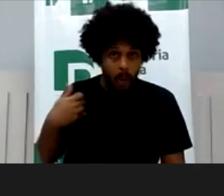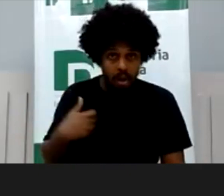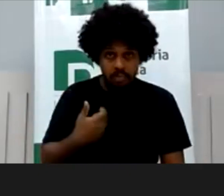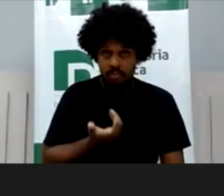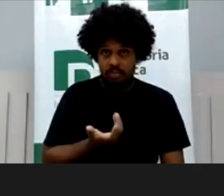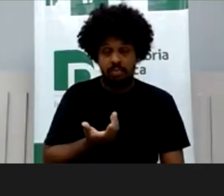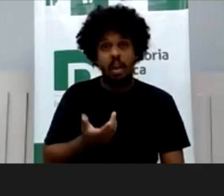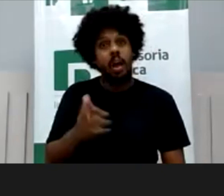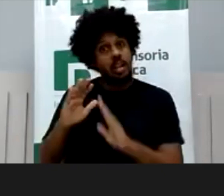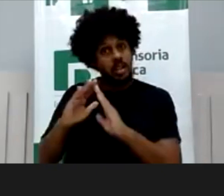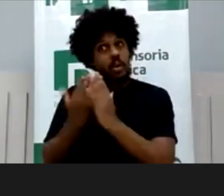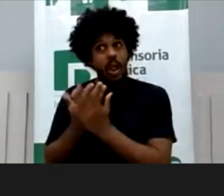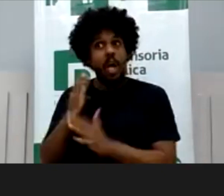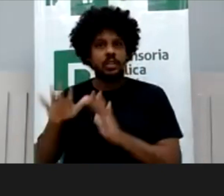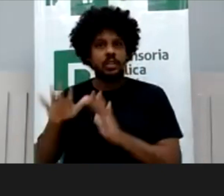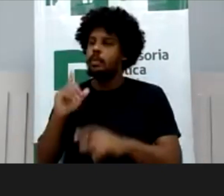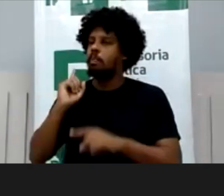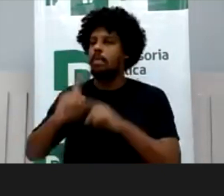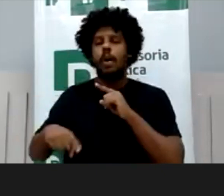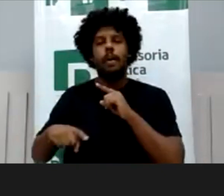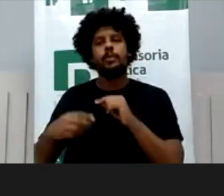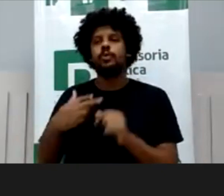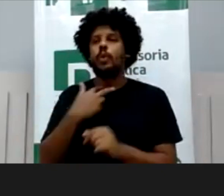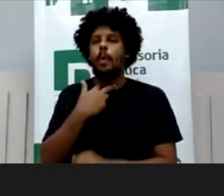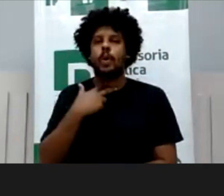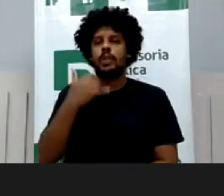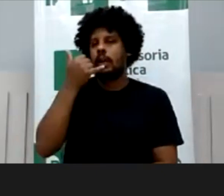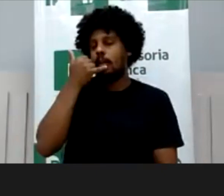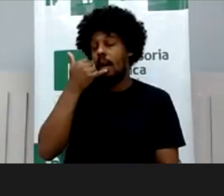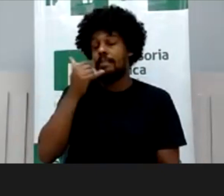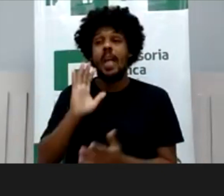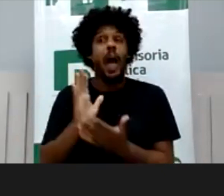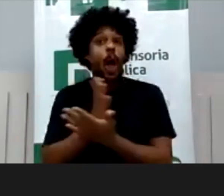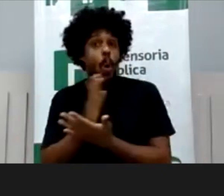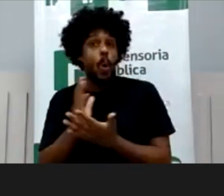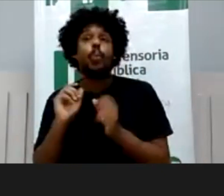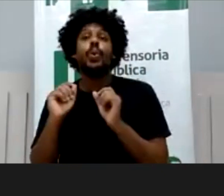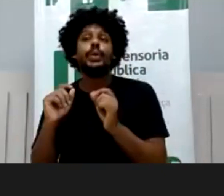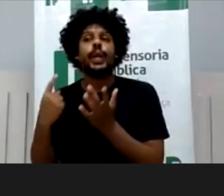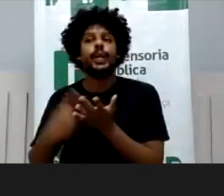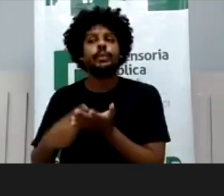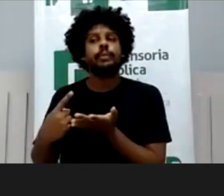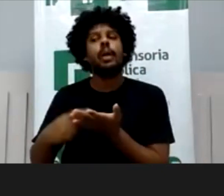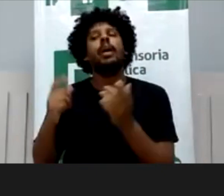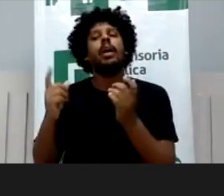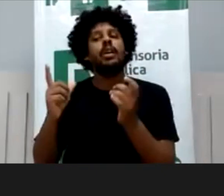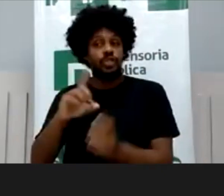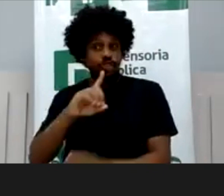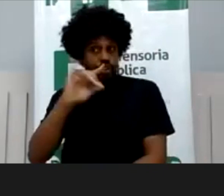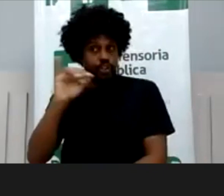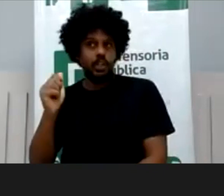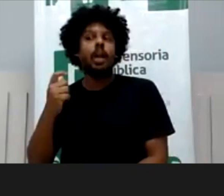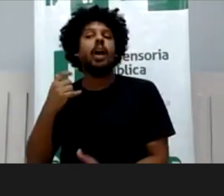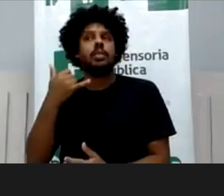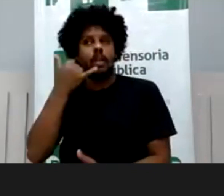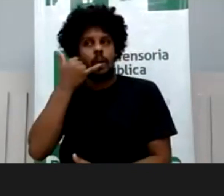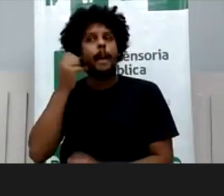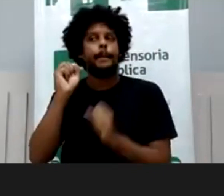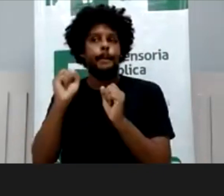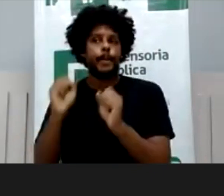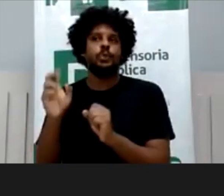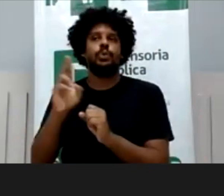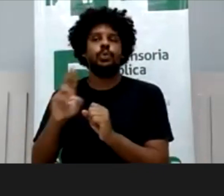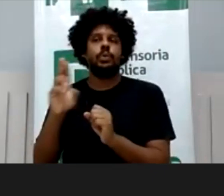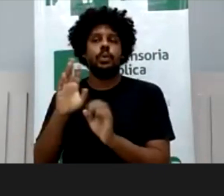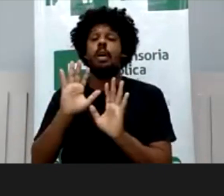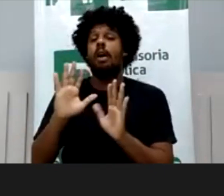proibição algumas de não levar, outras tem o dia do celular, outras tem que deixar o celular na porta quando chega, porque muitos pais usam o argumento de que é